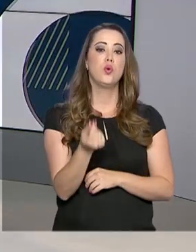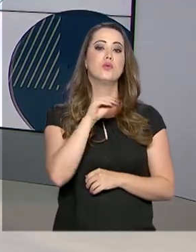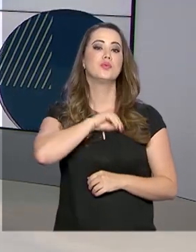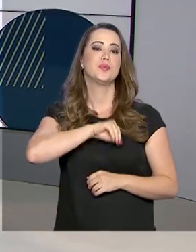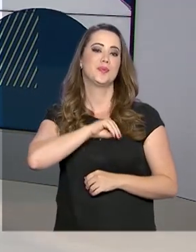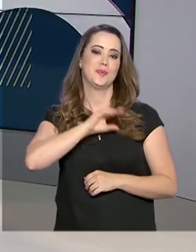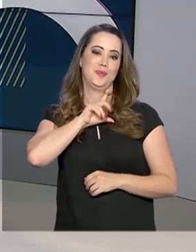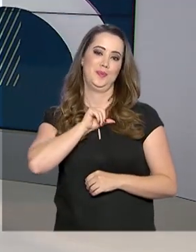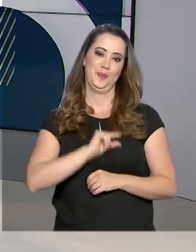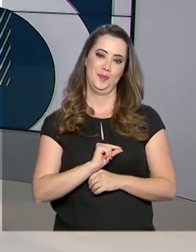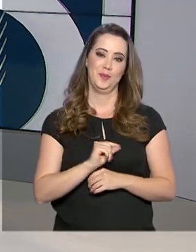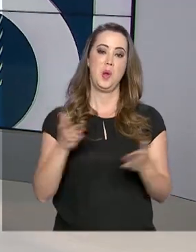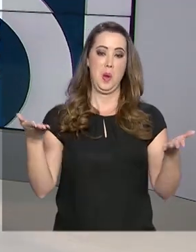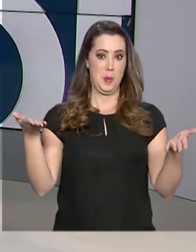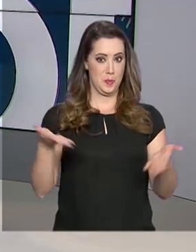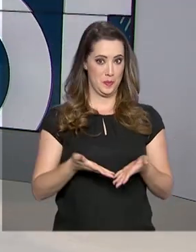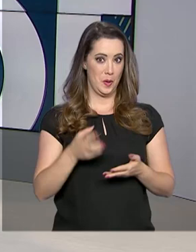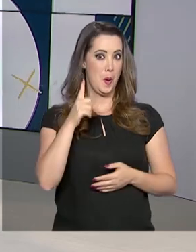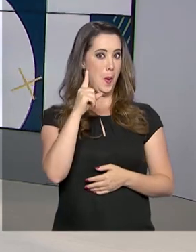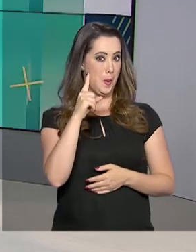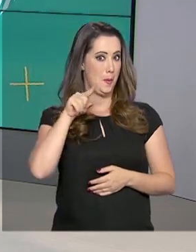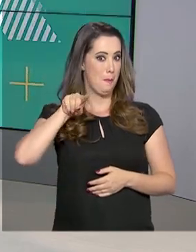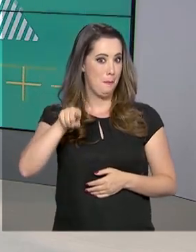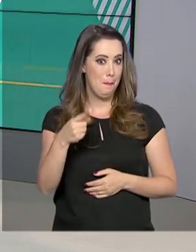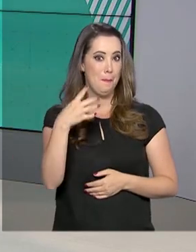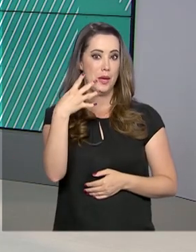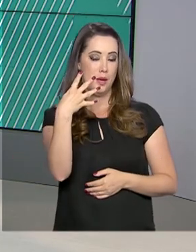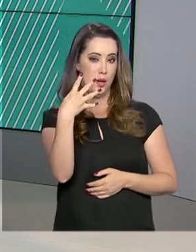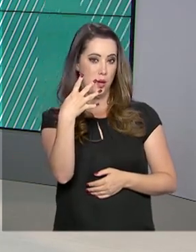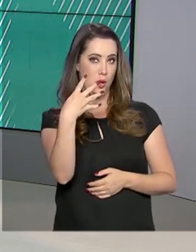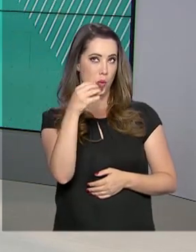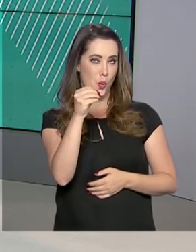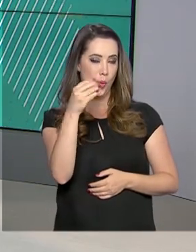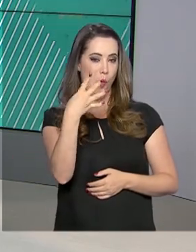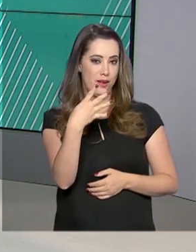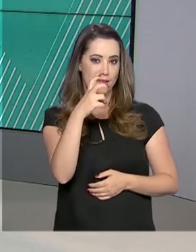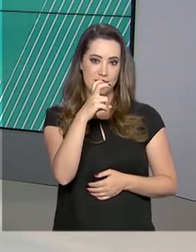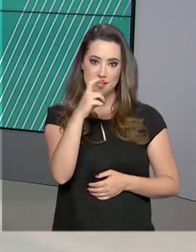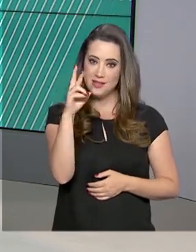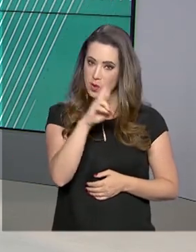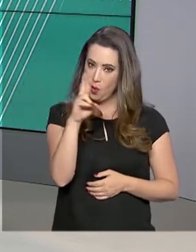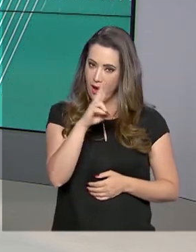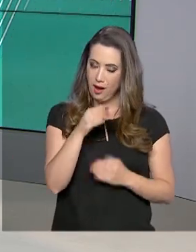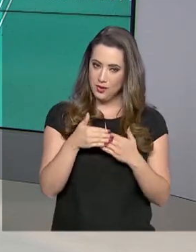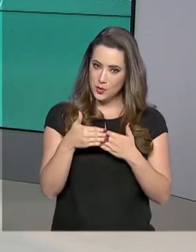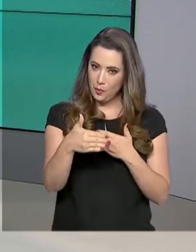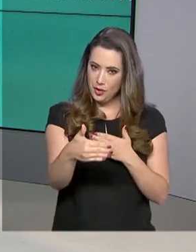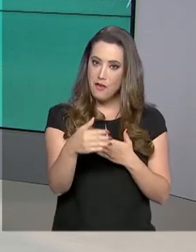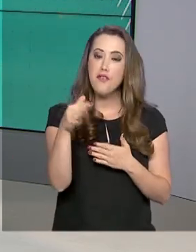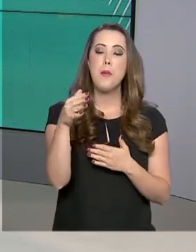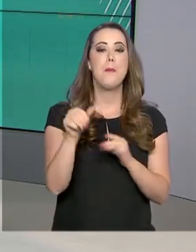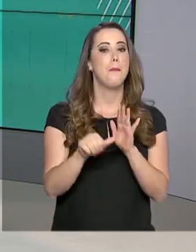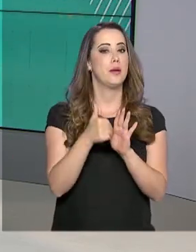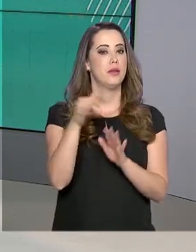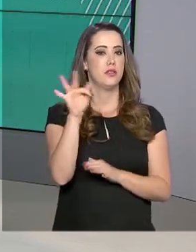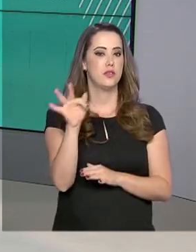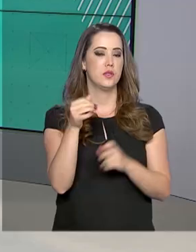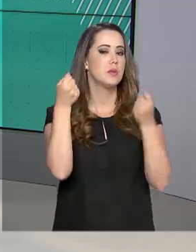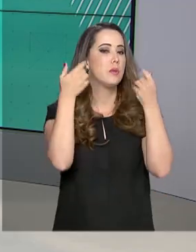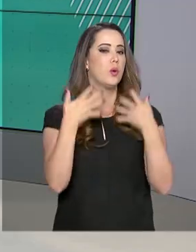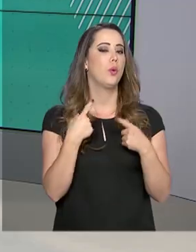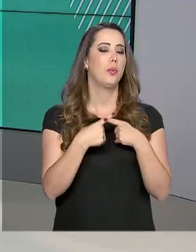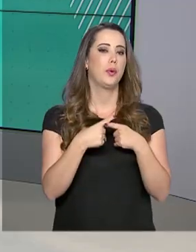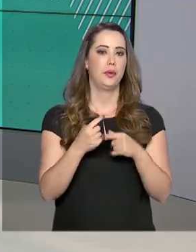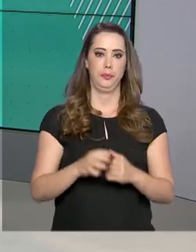o novo valor do salário mínimo. Será de R$.045 a partir de 1º de fevereiro. E ele explicou o motivo do